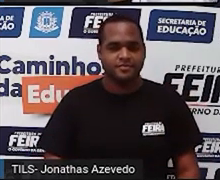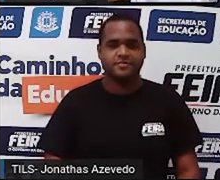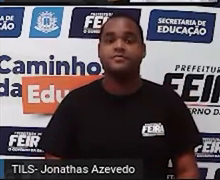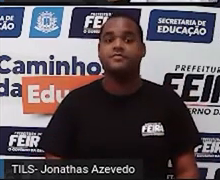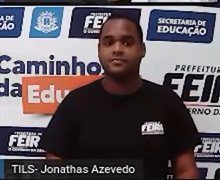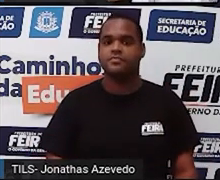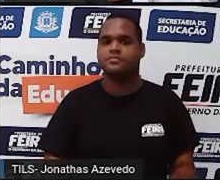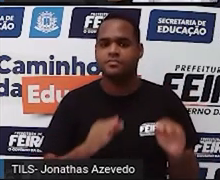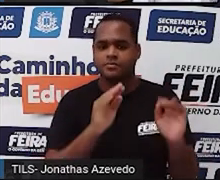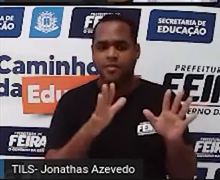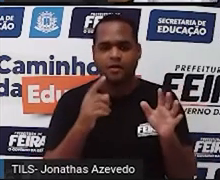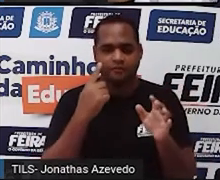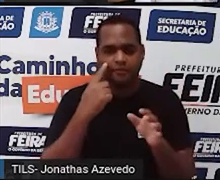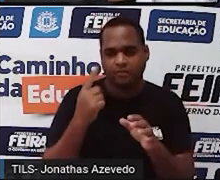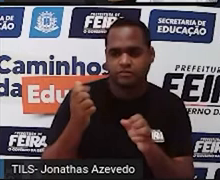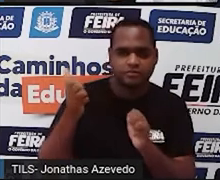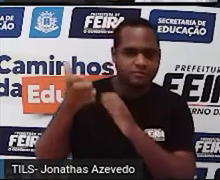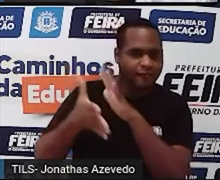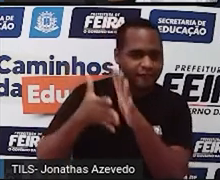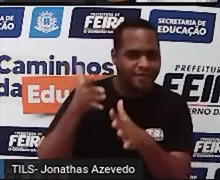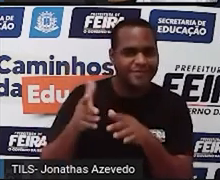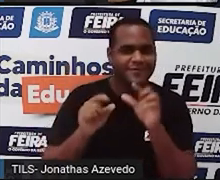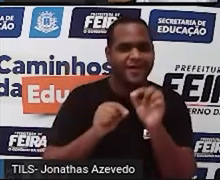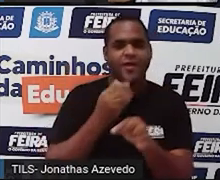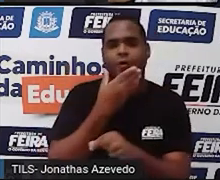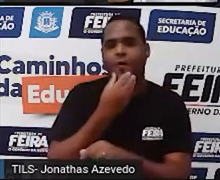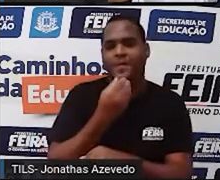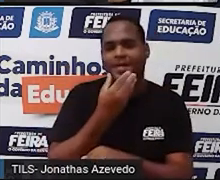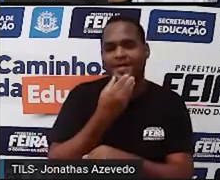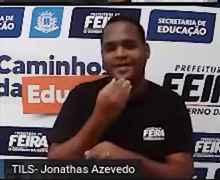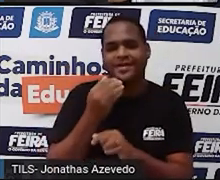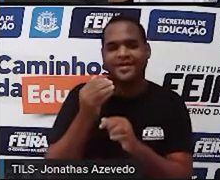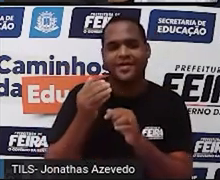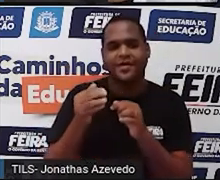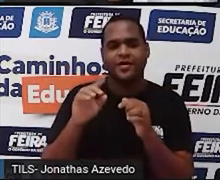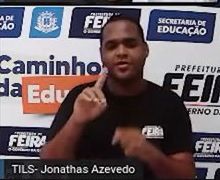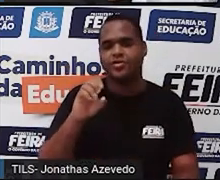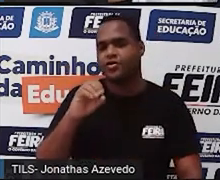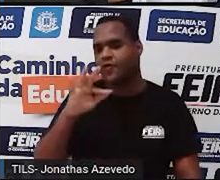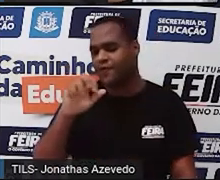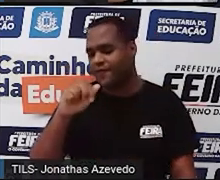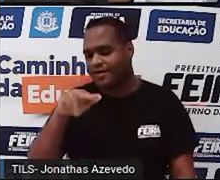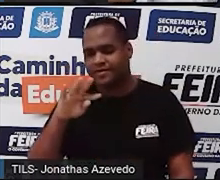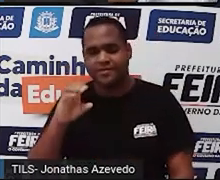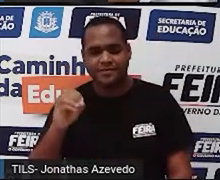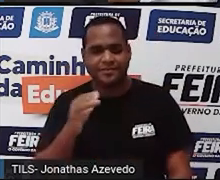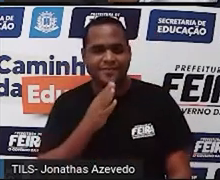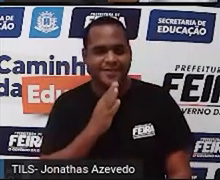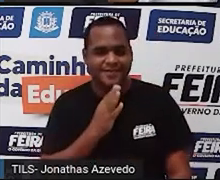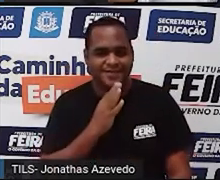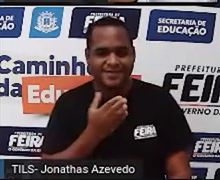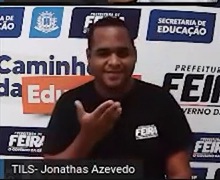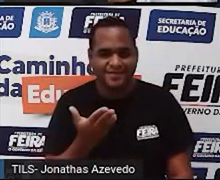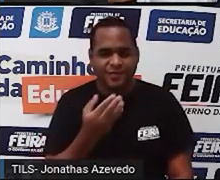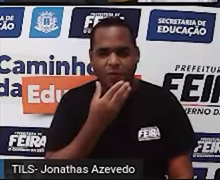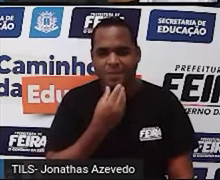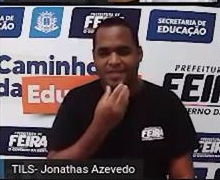Você já ouviu falar de um matemático chamado Diofanto? Pois é, né?